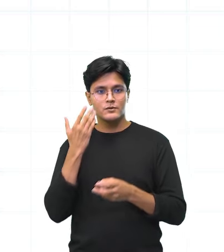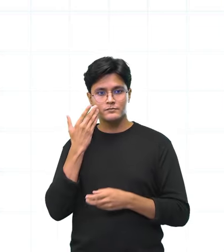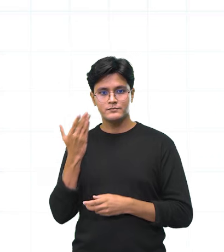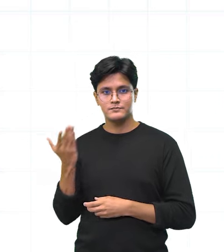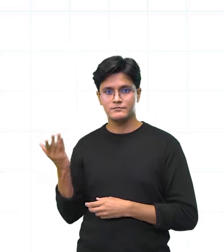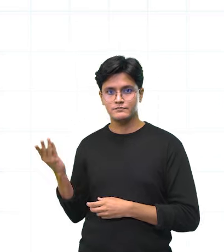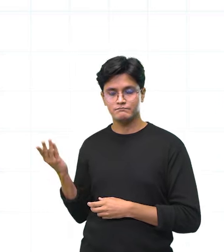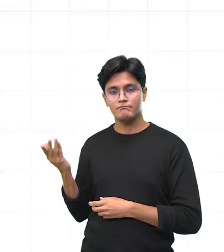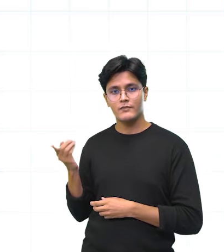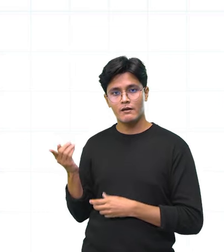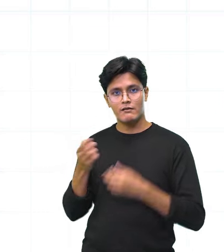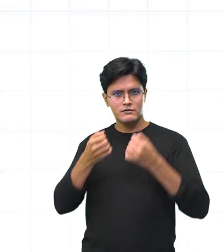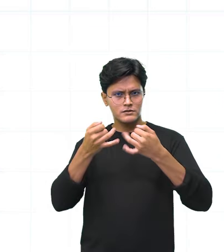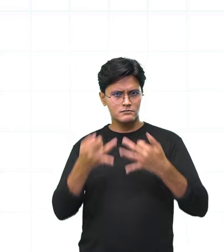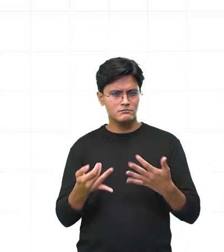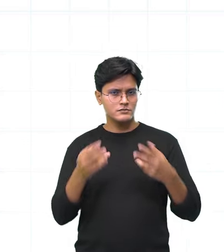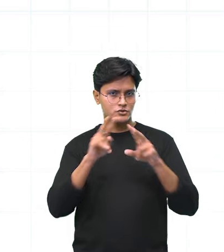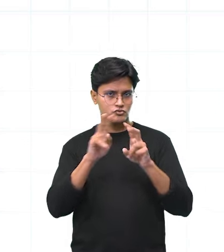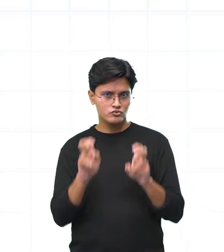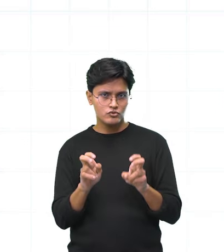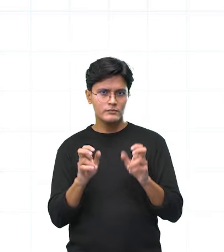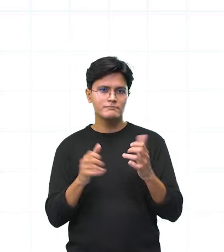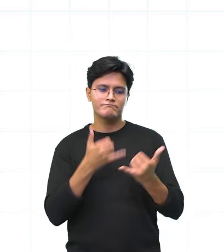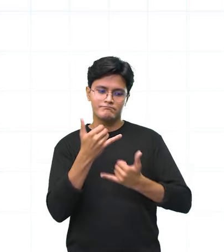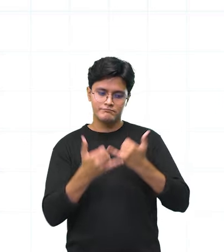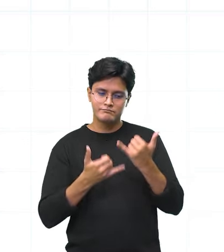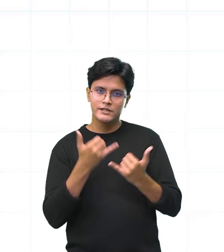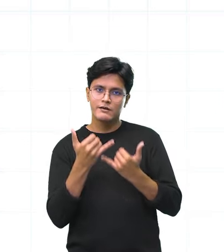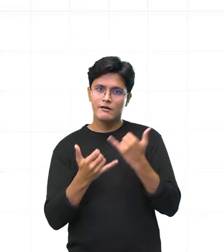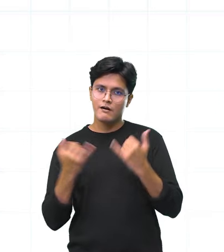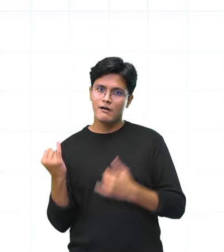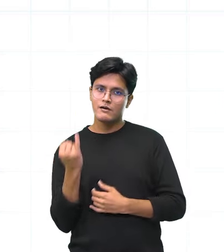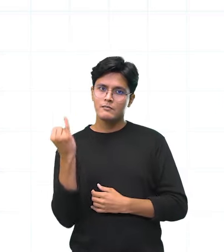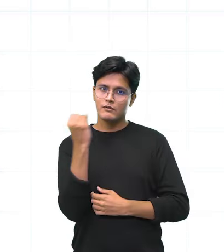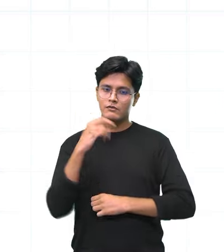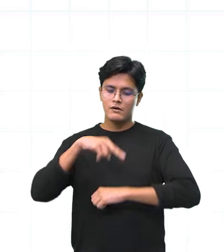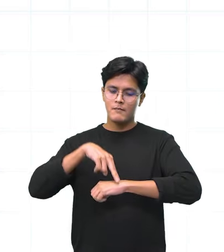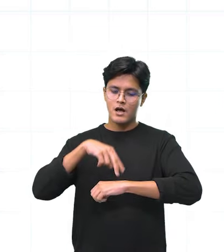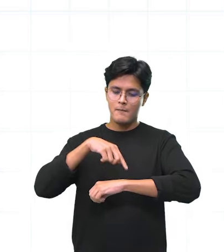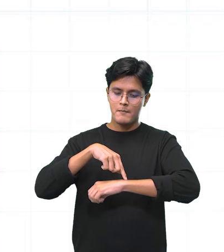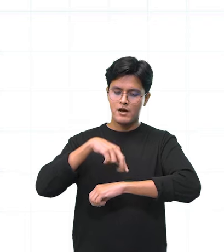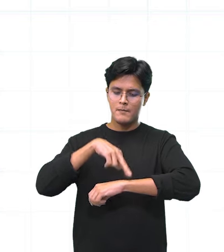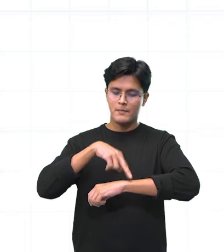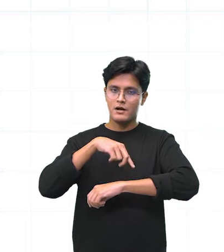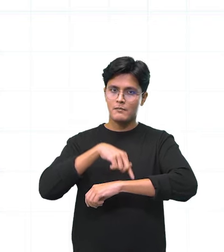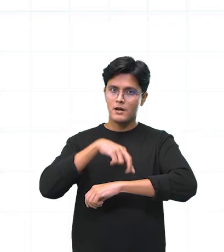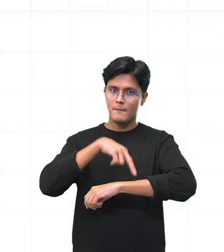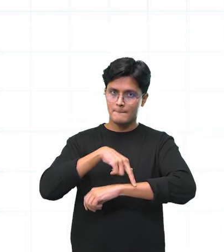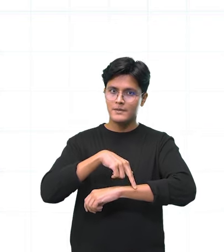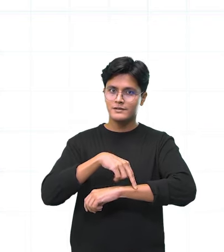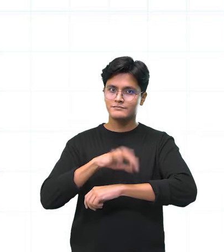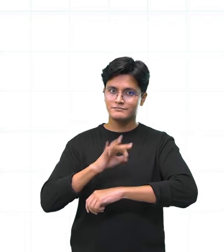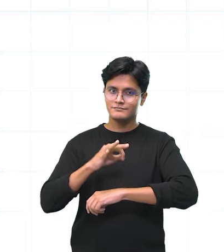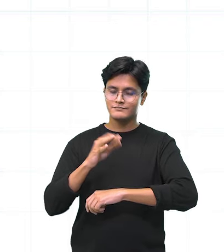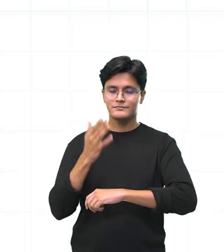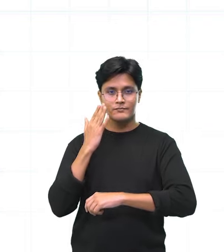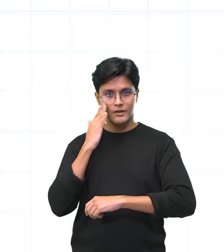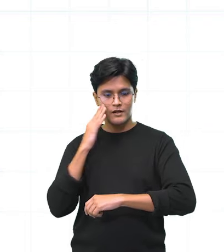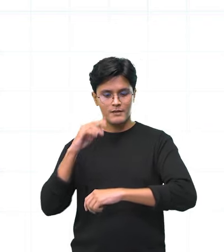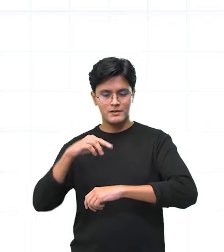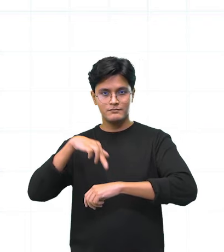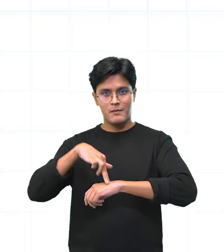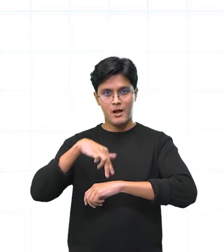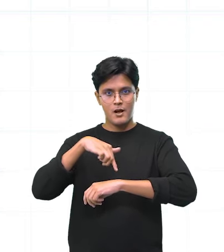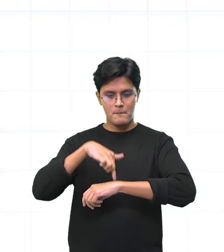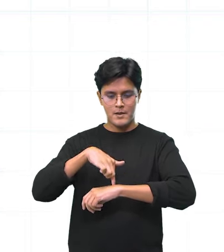a questão de brincar, né? Brincar de amarelinha. O seria amarelinha? Aquela que, assim, um, dois, três, a gente vai pisando apenas